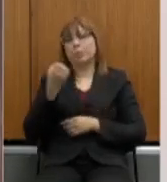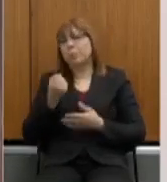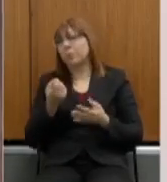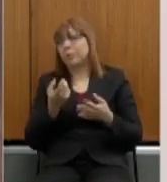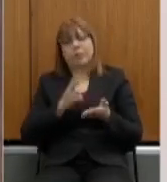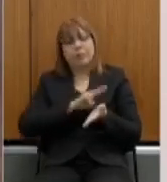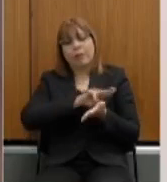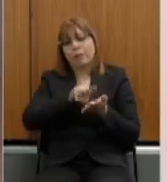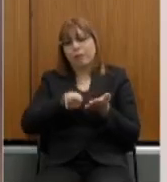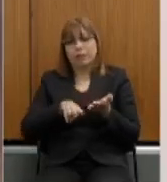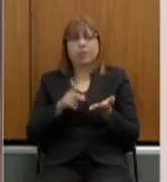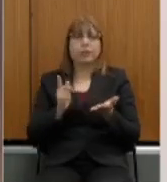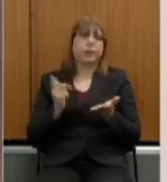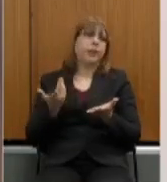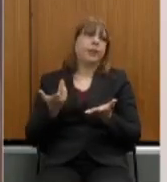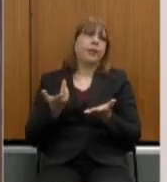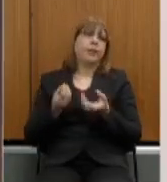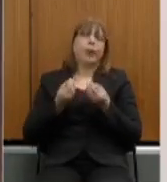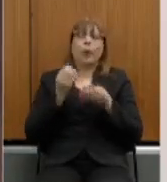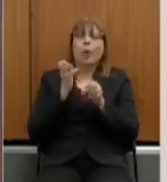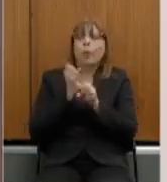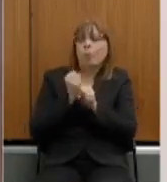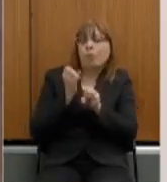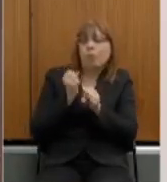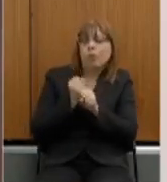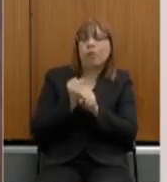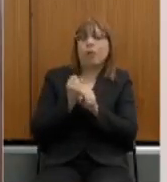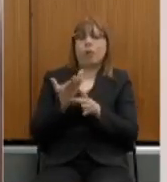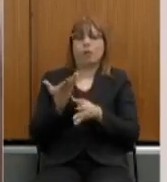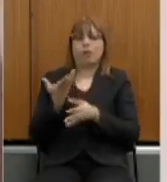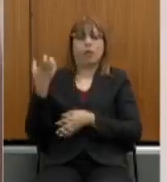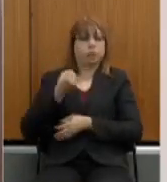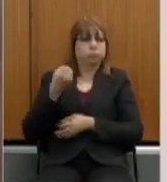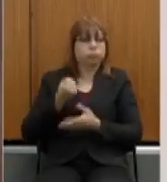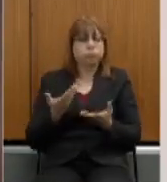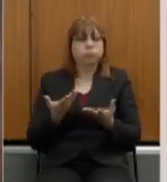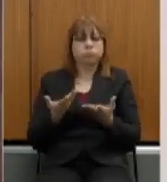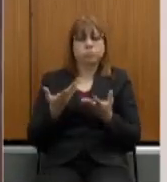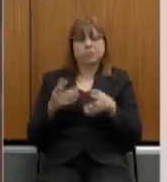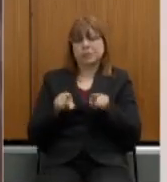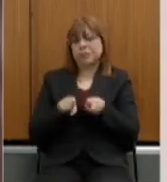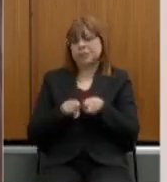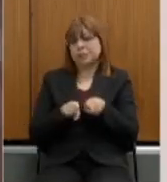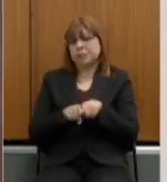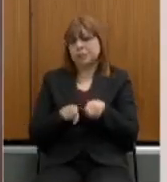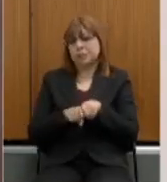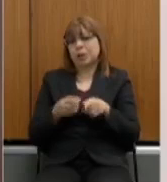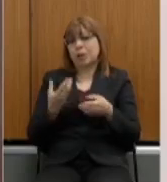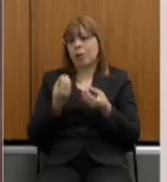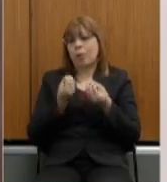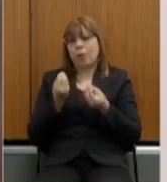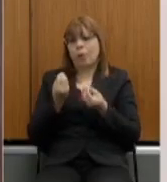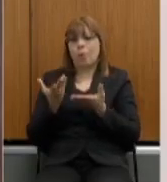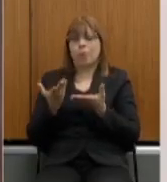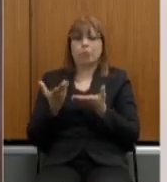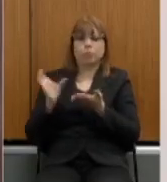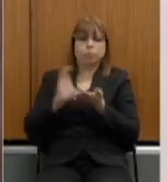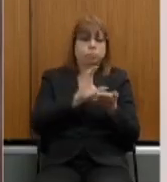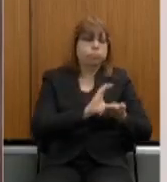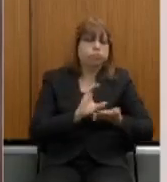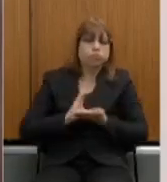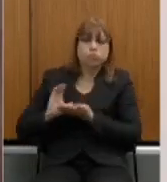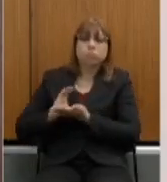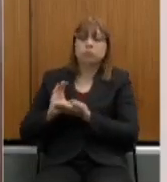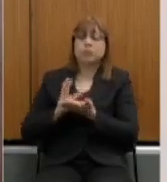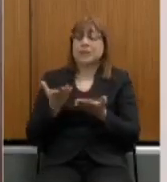a forma de cálculo do benefício, até mesmo a capitalização, né, o regime de capitalização,